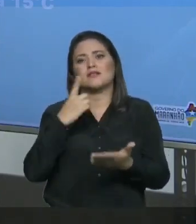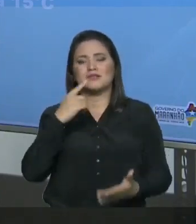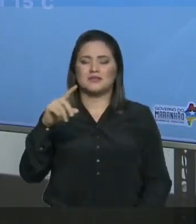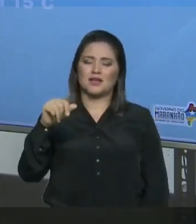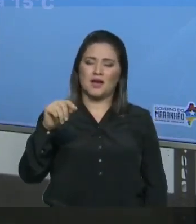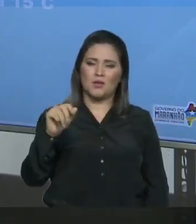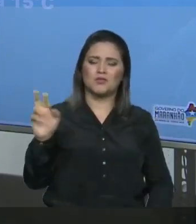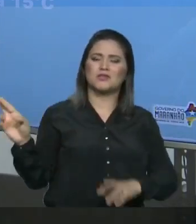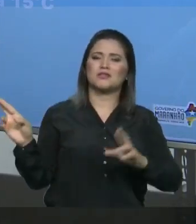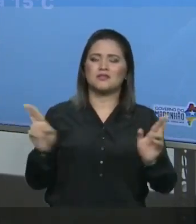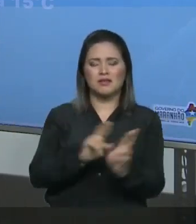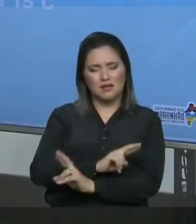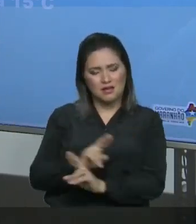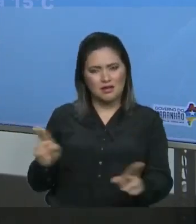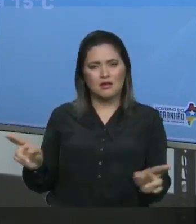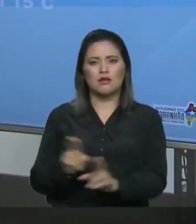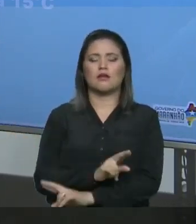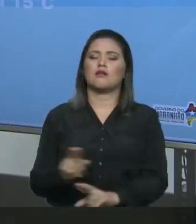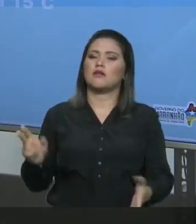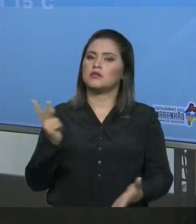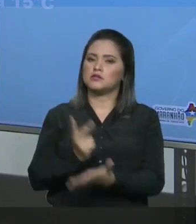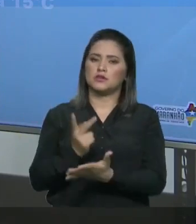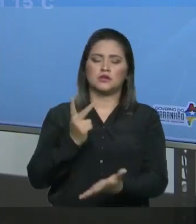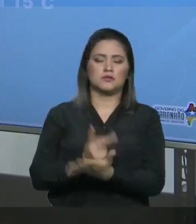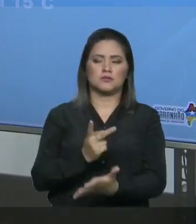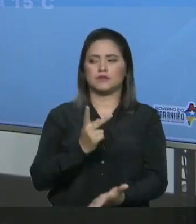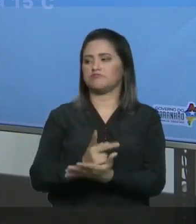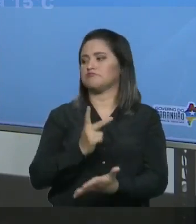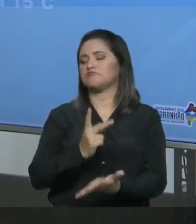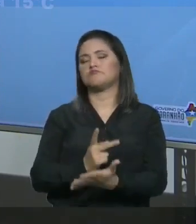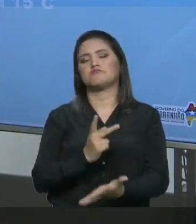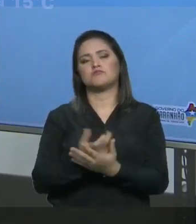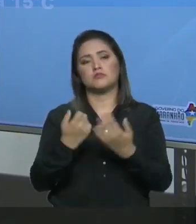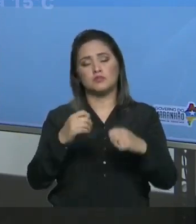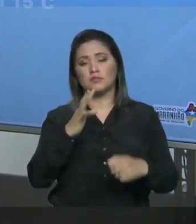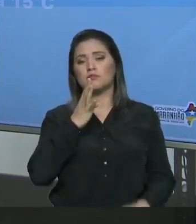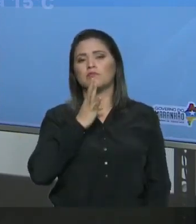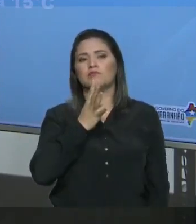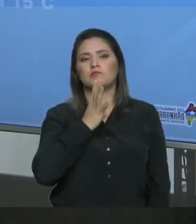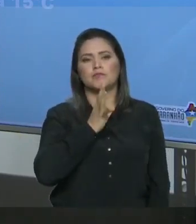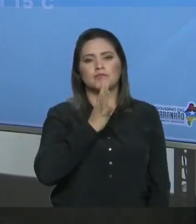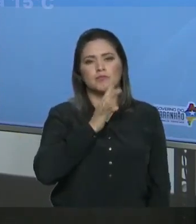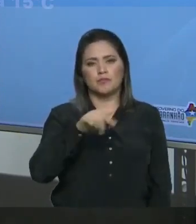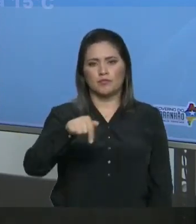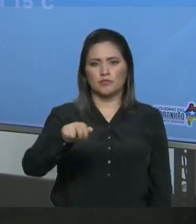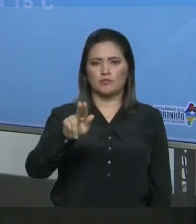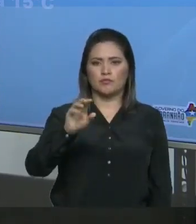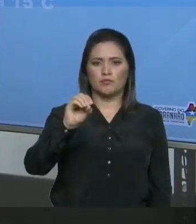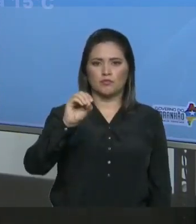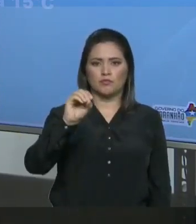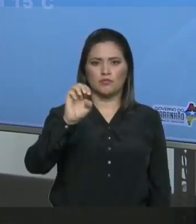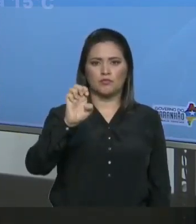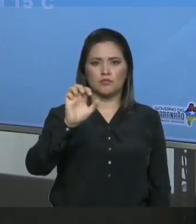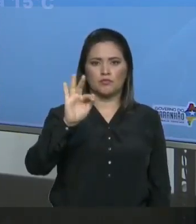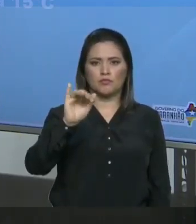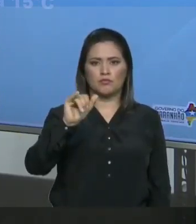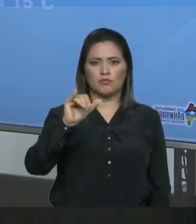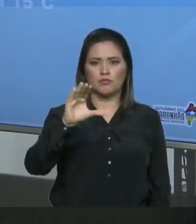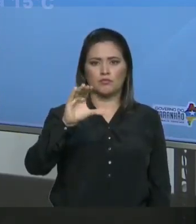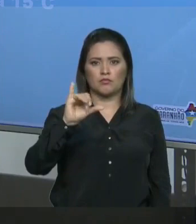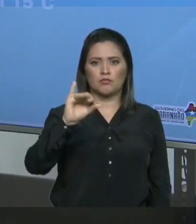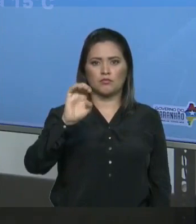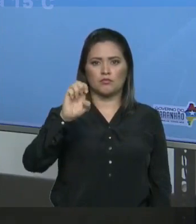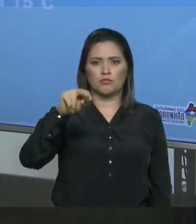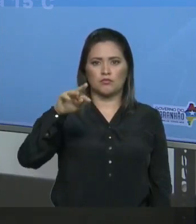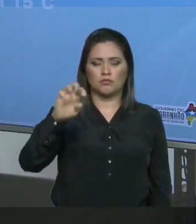razão do soluto Na solução Nós precisamos conhecer esta grandeza Chamada de coeficiente de solubilidade Recapitulando